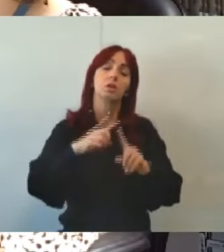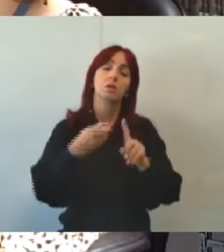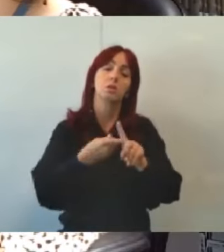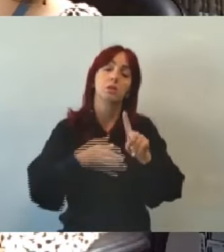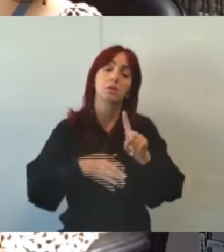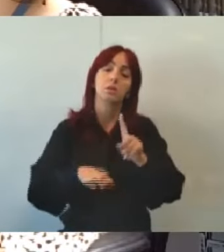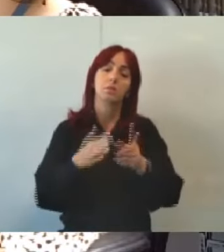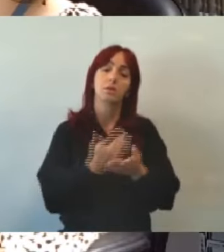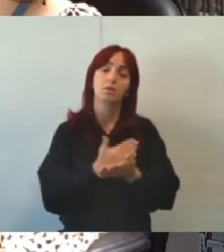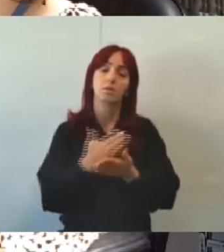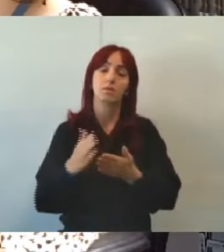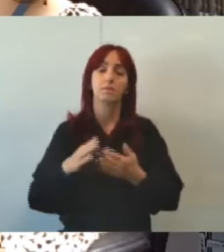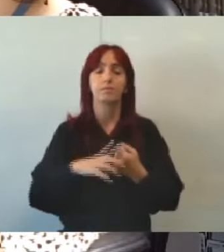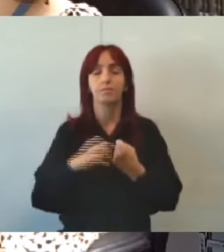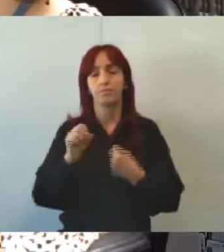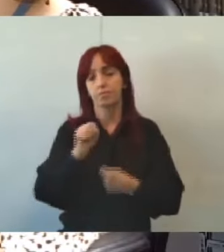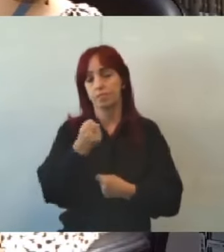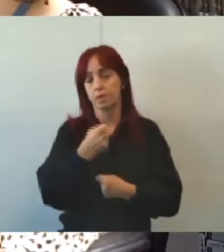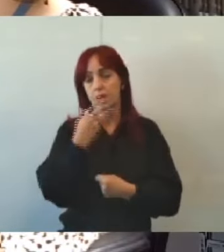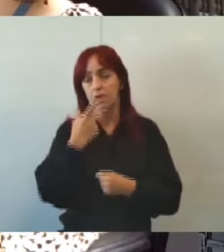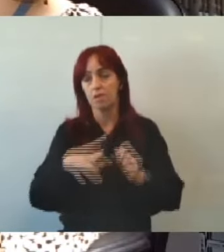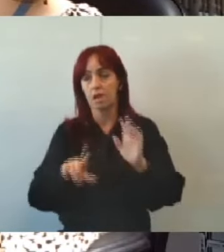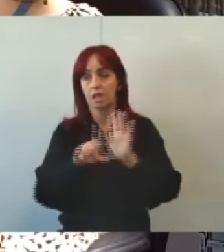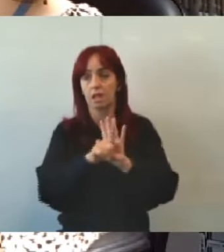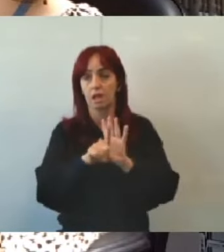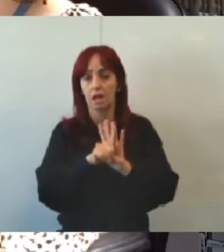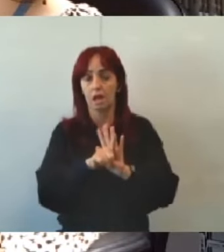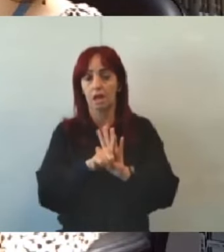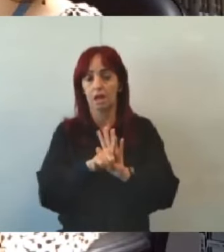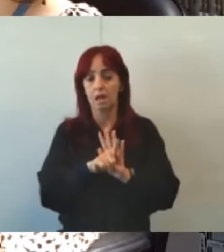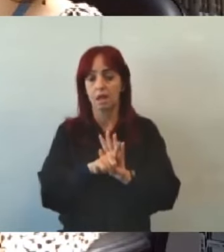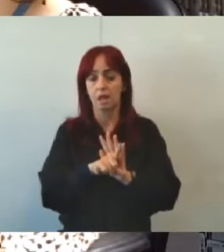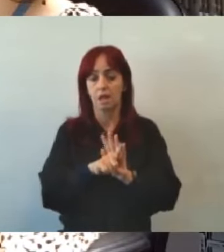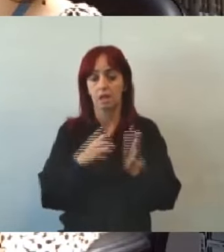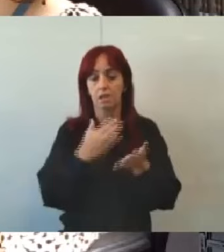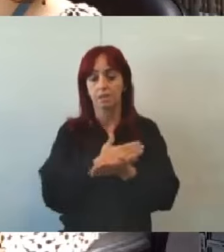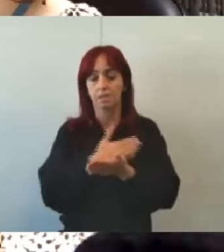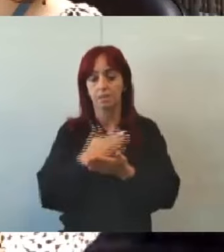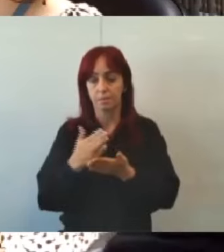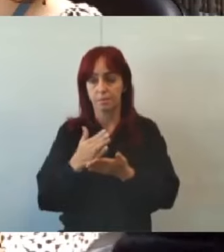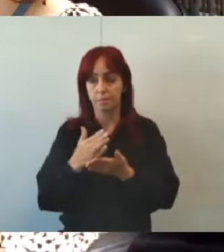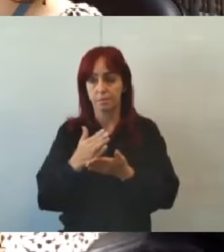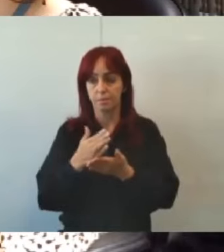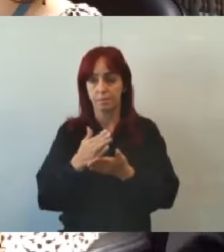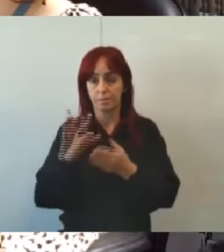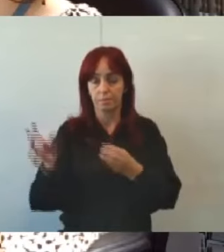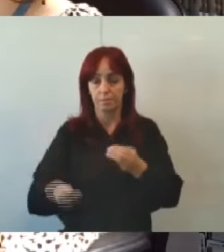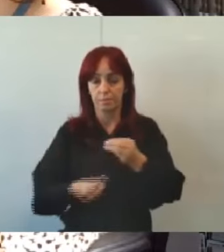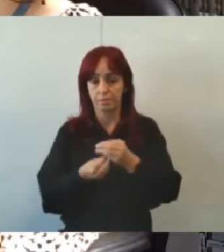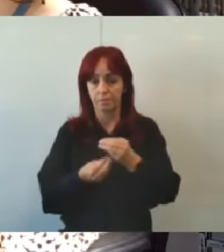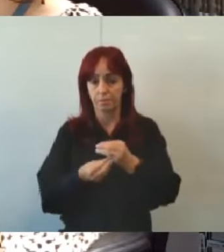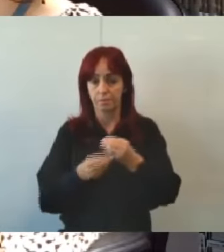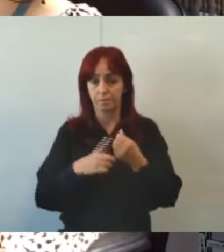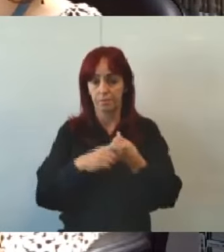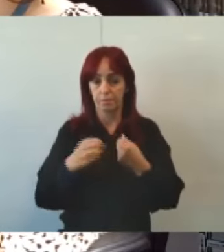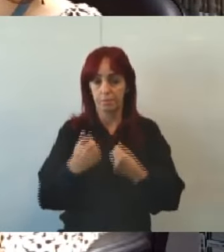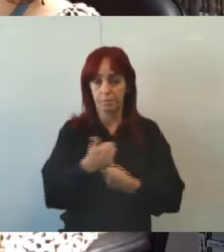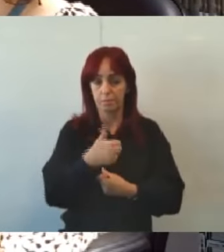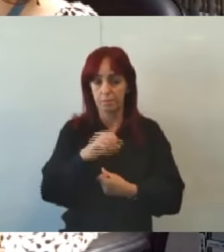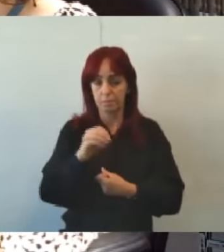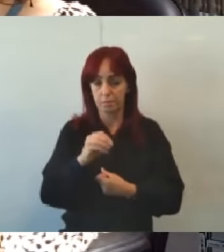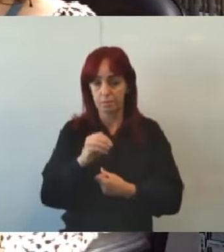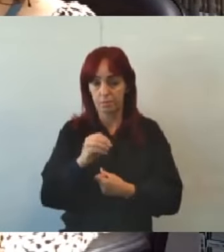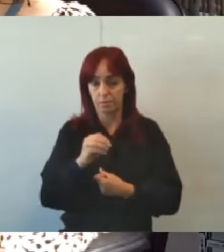artigo 8º fala que a lei 6.705 de 5 de agosto de 94 passa a vigorar a crescida seguinte o artigo 10 o artigo